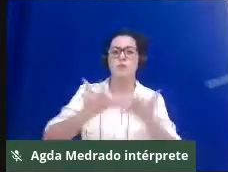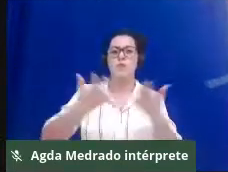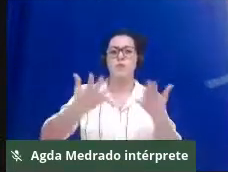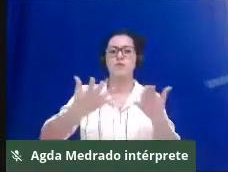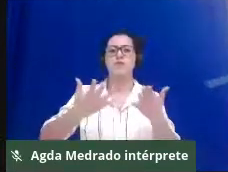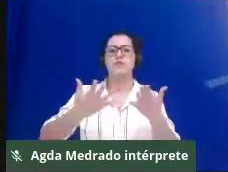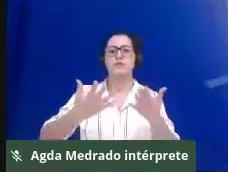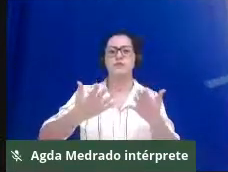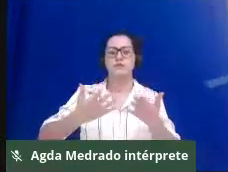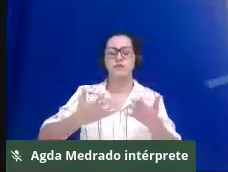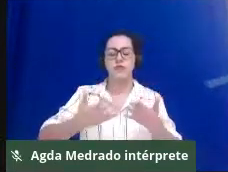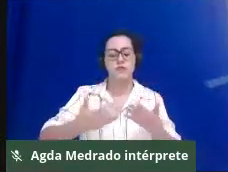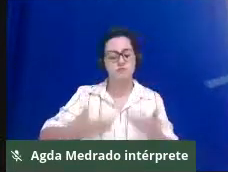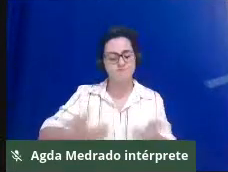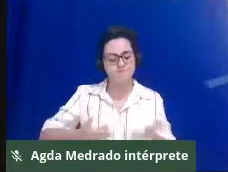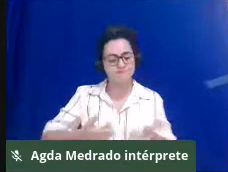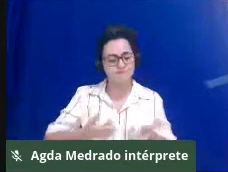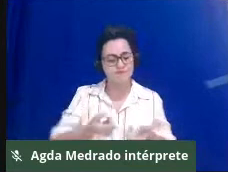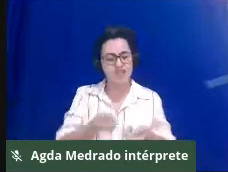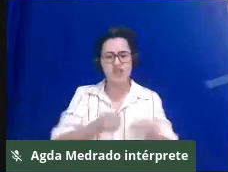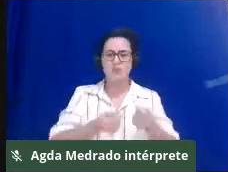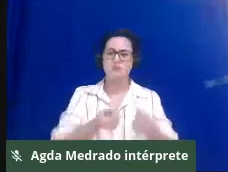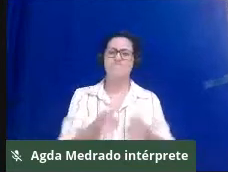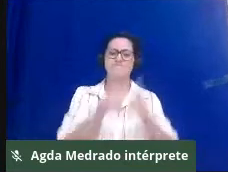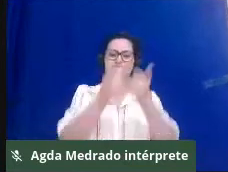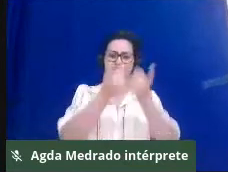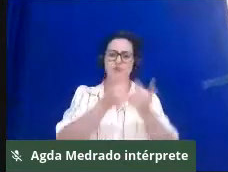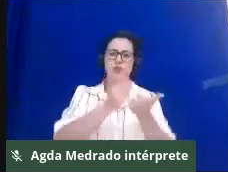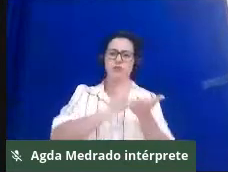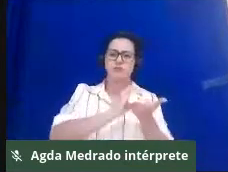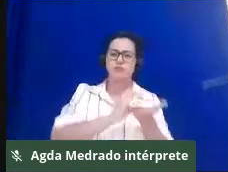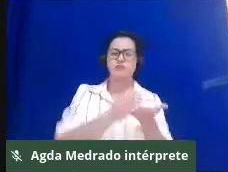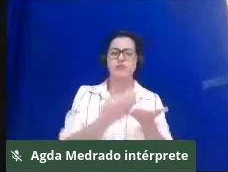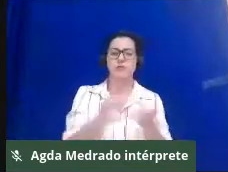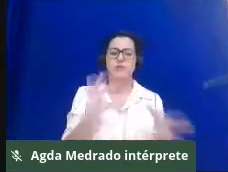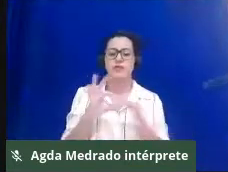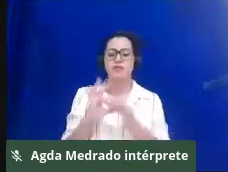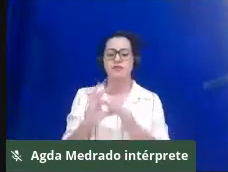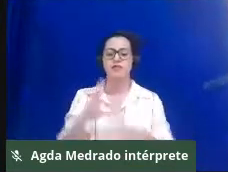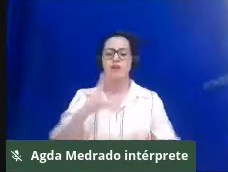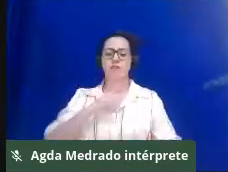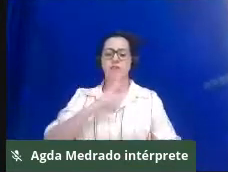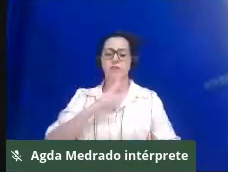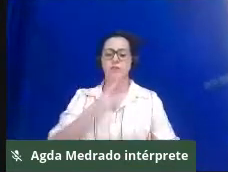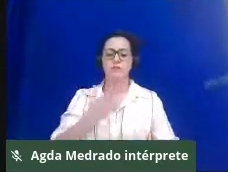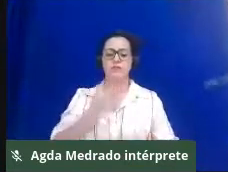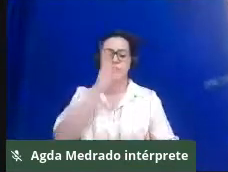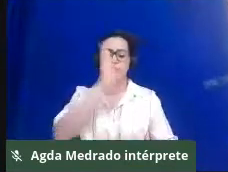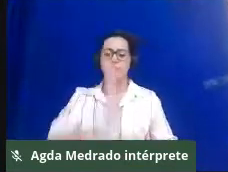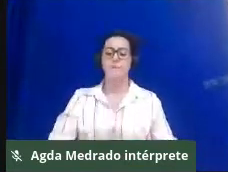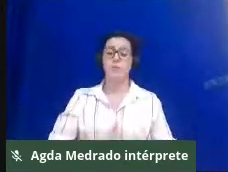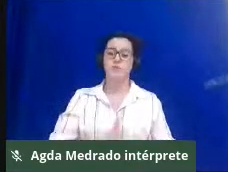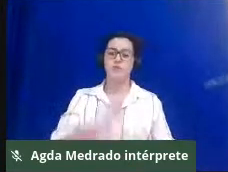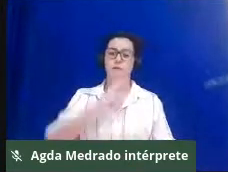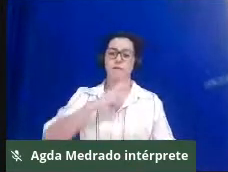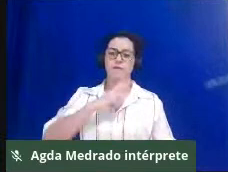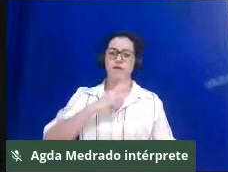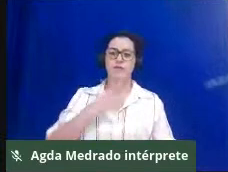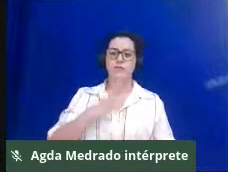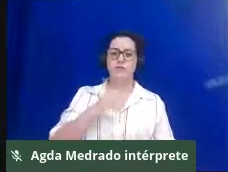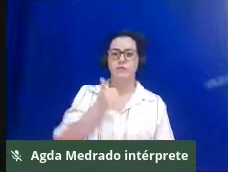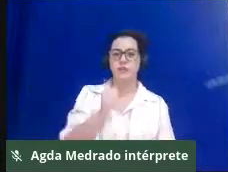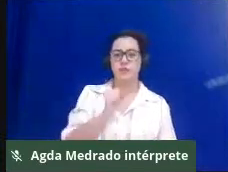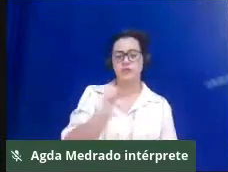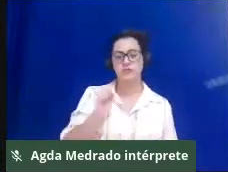através das políticas públicas, sobretudo das parcerias público-privadas. De 1988 até 2004, a gente vai ter